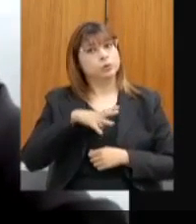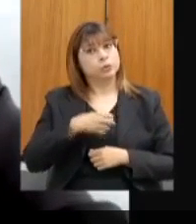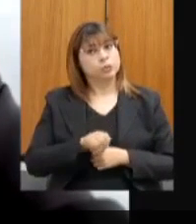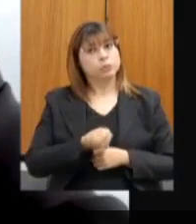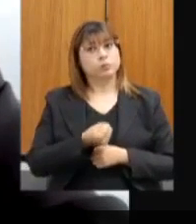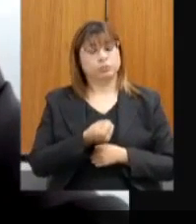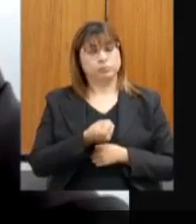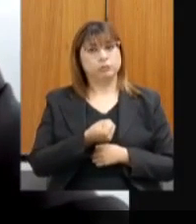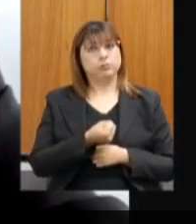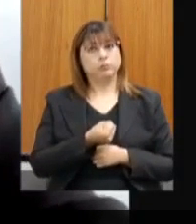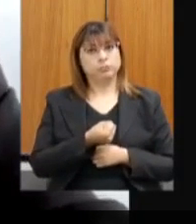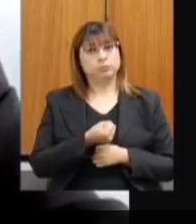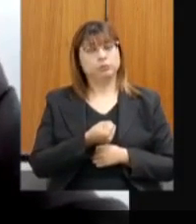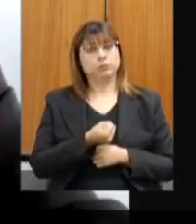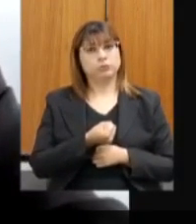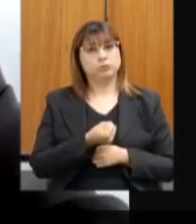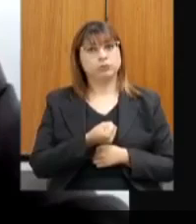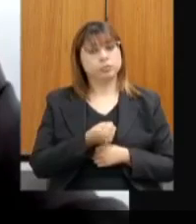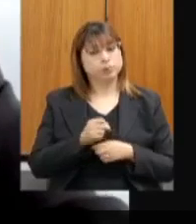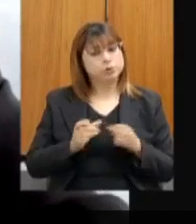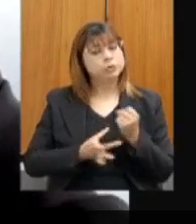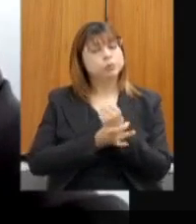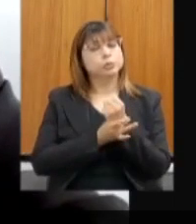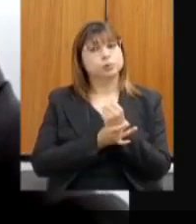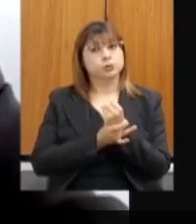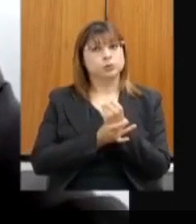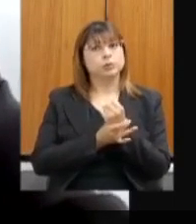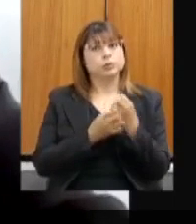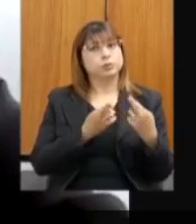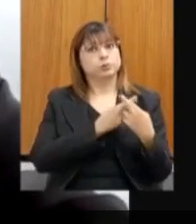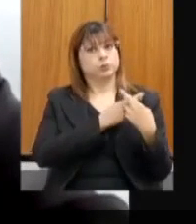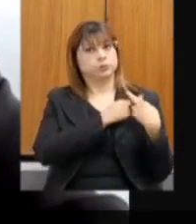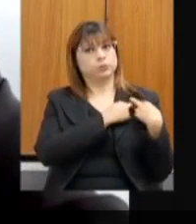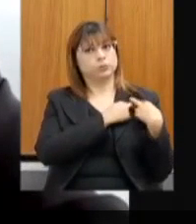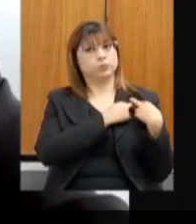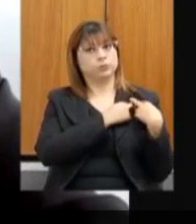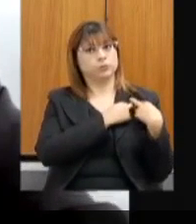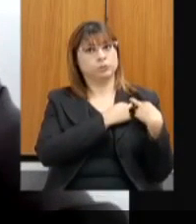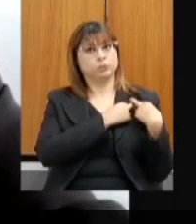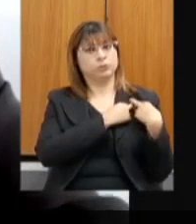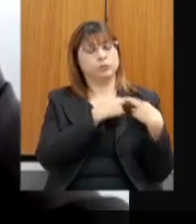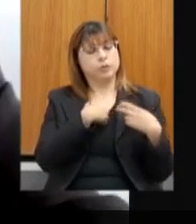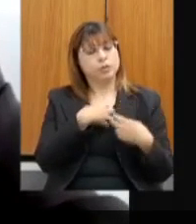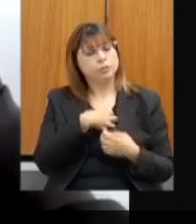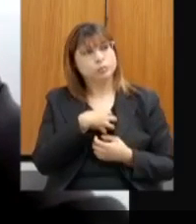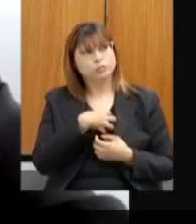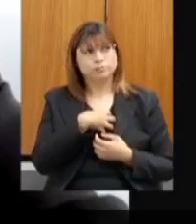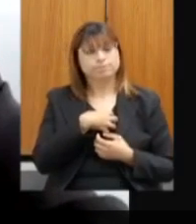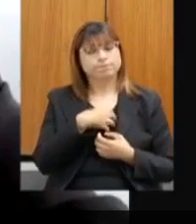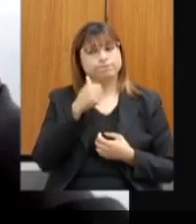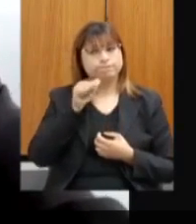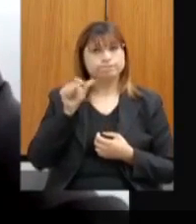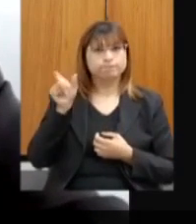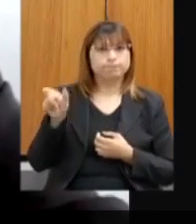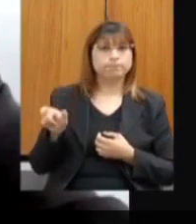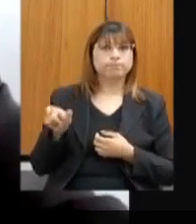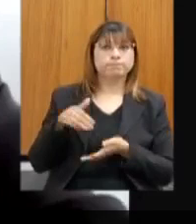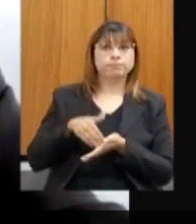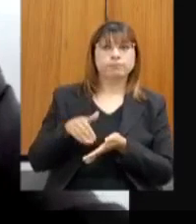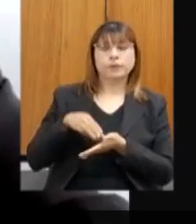ousadia e a segurança, a responsabilidade. eu sinto na secretária Marília